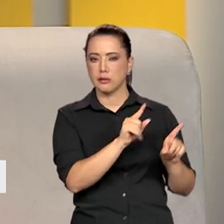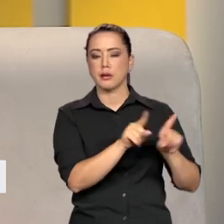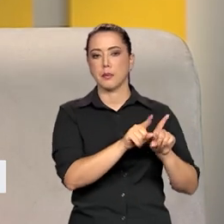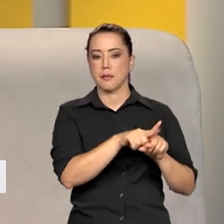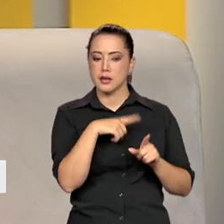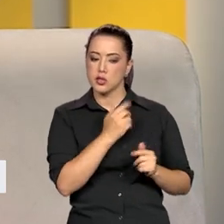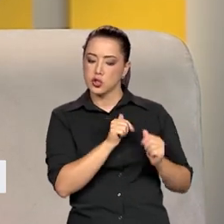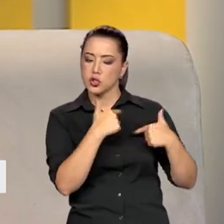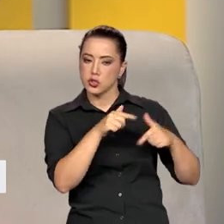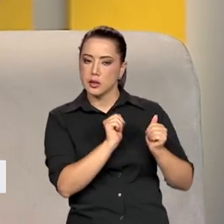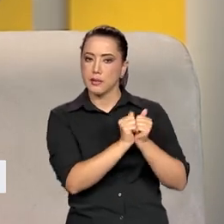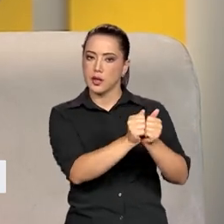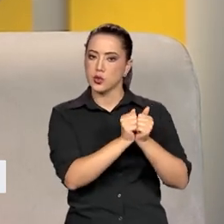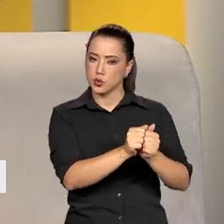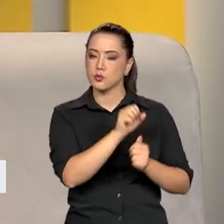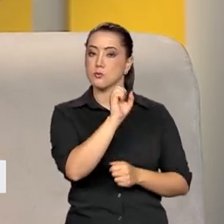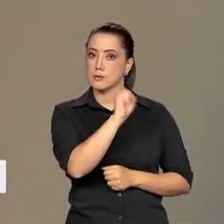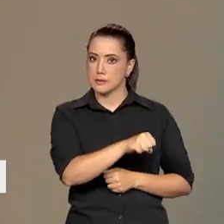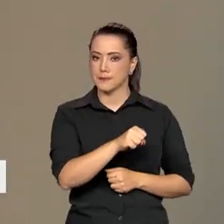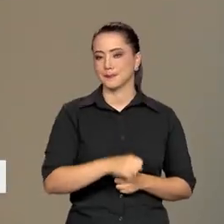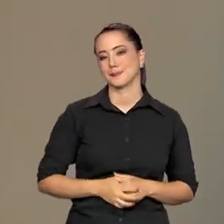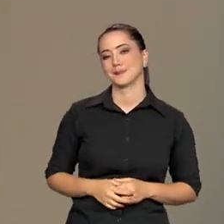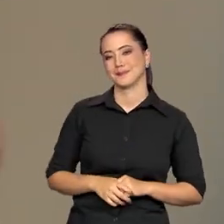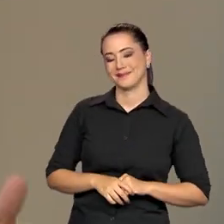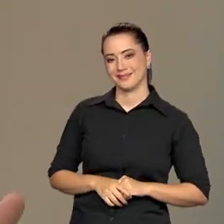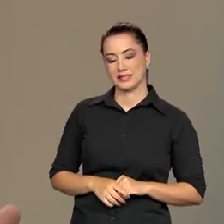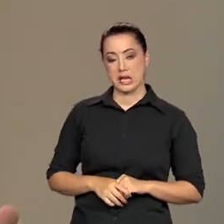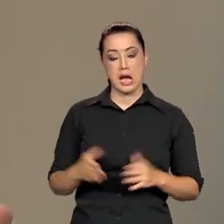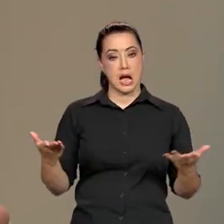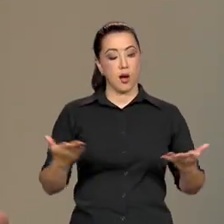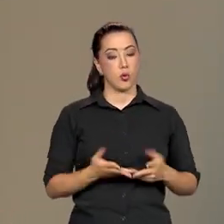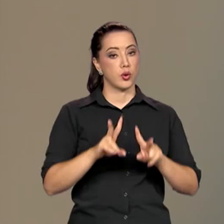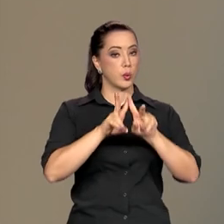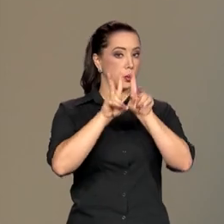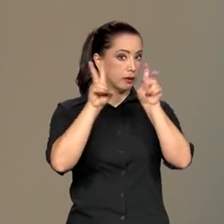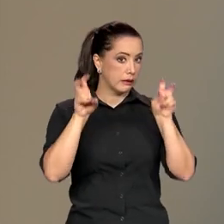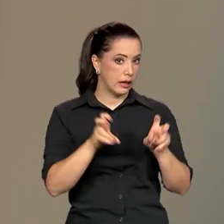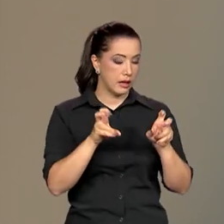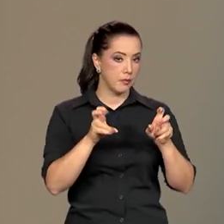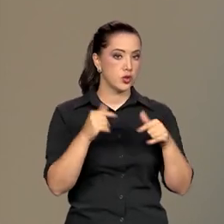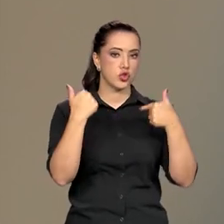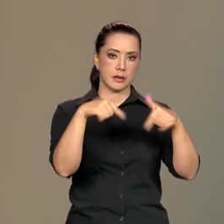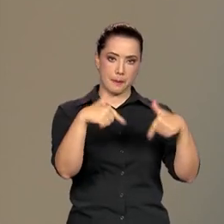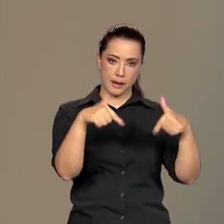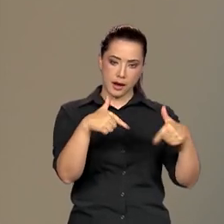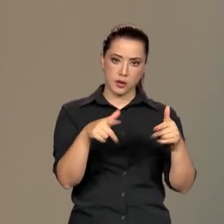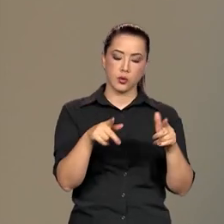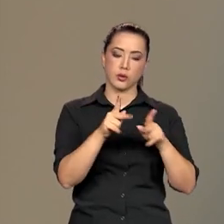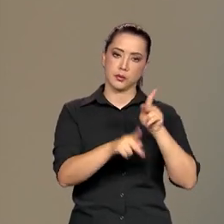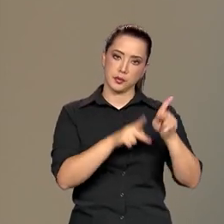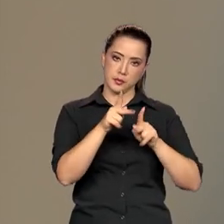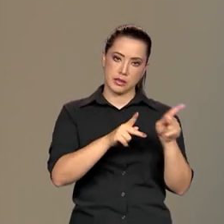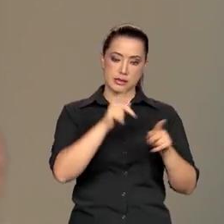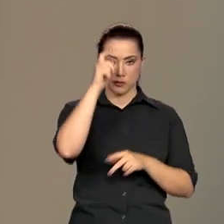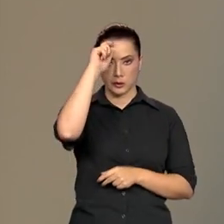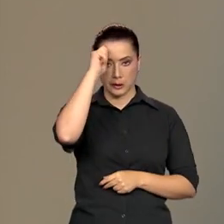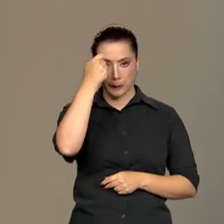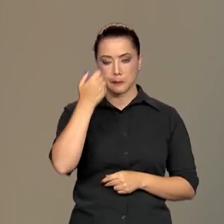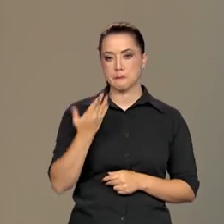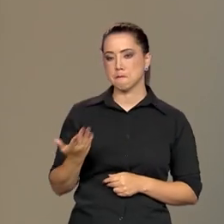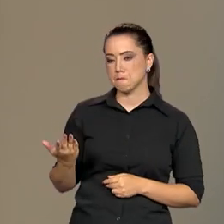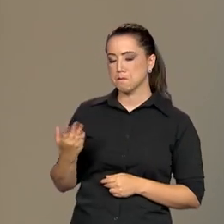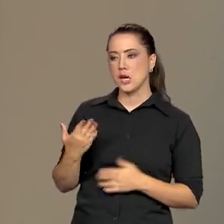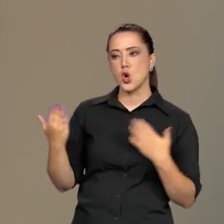disposição para trabalhar em conjunto com ela, com certeza. Agora, voltando um pouquinho para a questão da empregabilidade da população negra. Se você